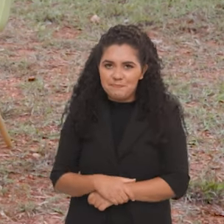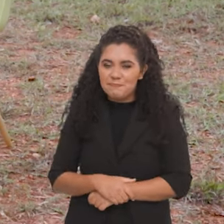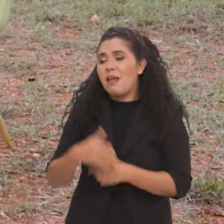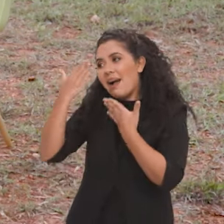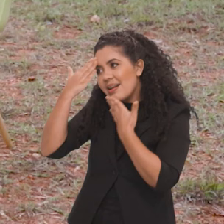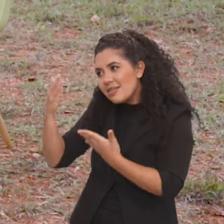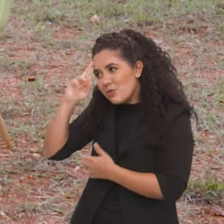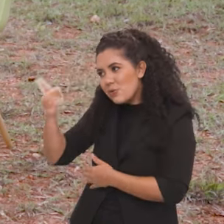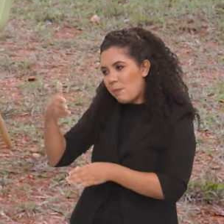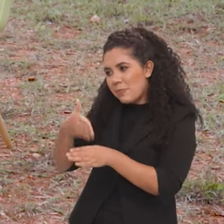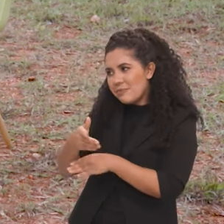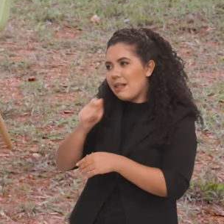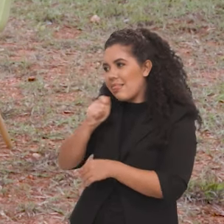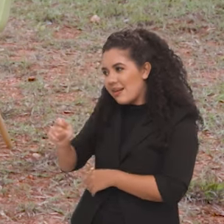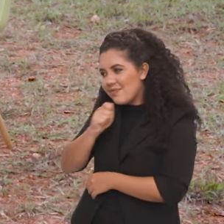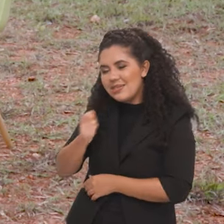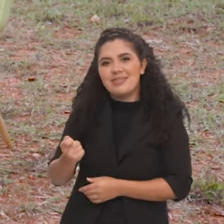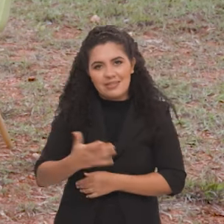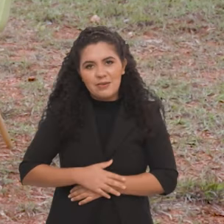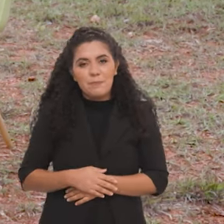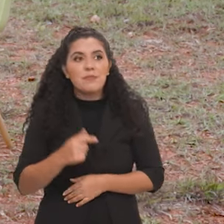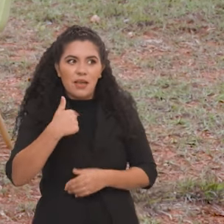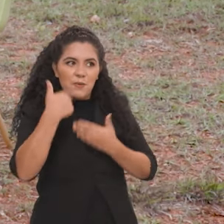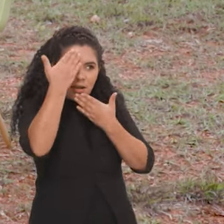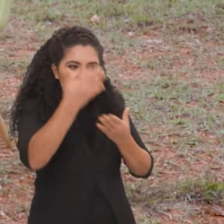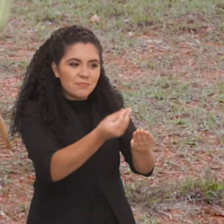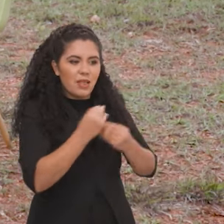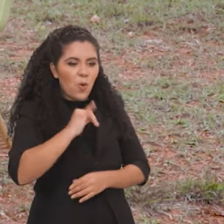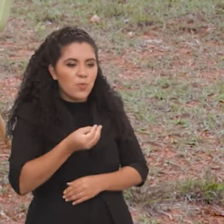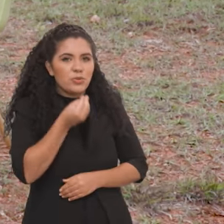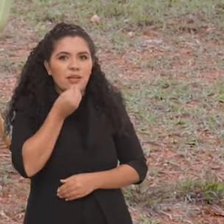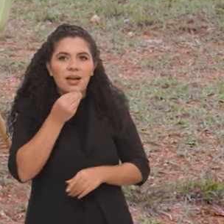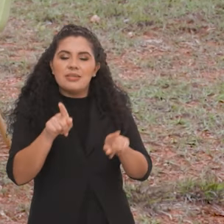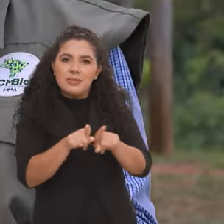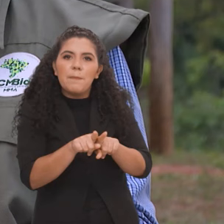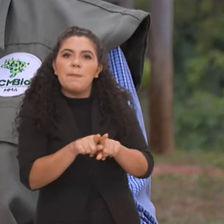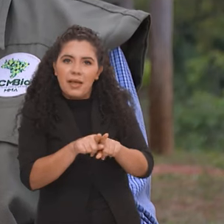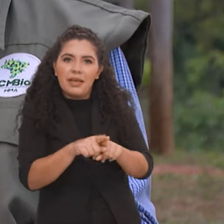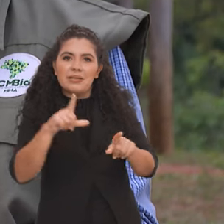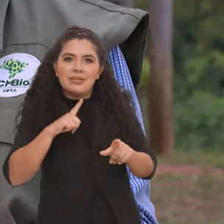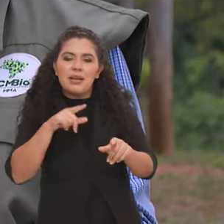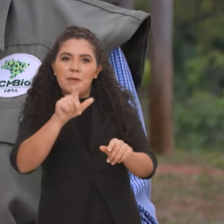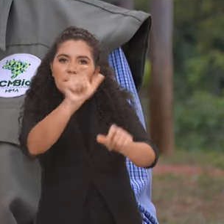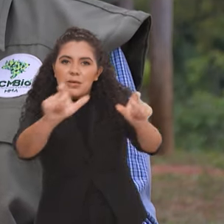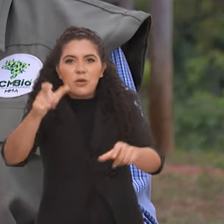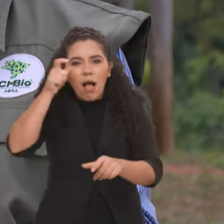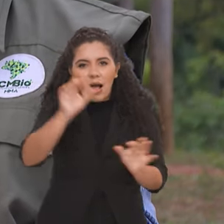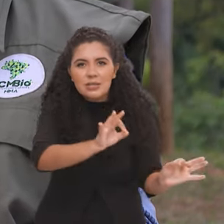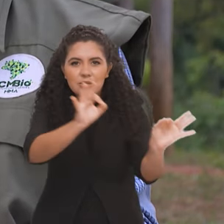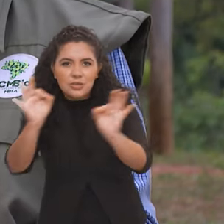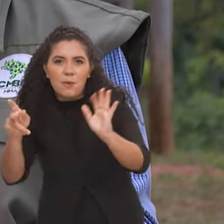agradeço muito pela entrevista. Foi um prazer. Eu que agradeço a oportunidade de acessar todos os nossos ouvintes